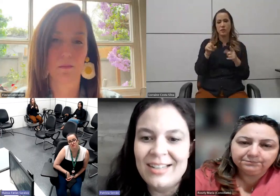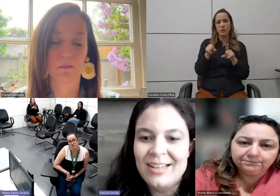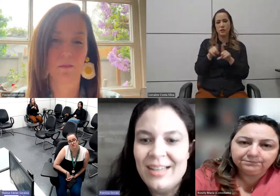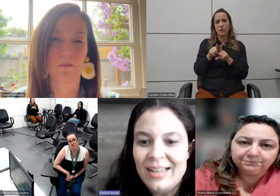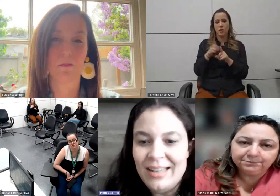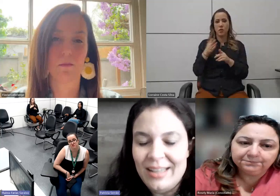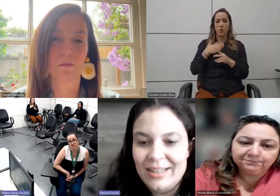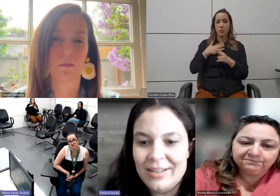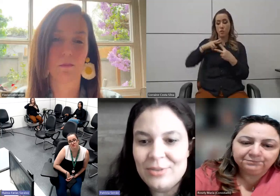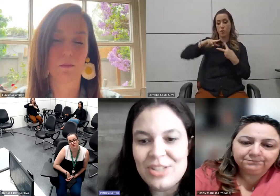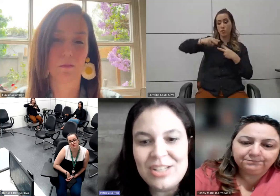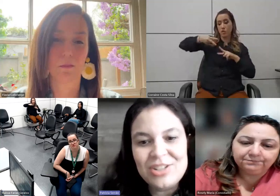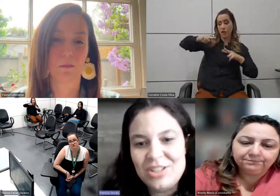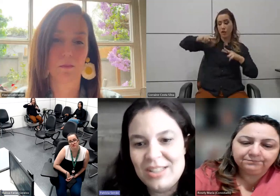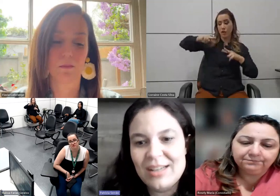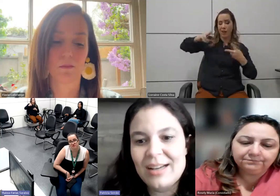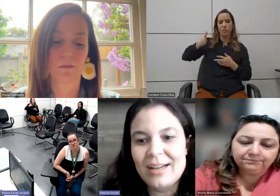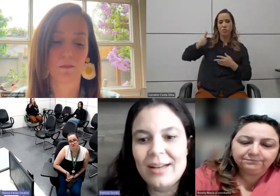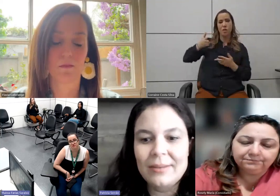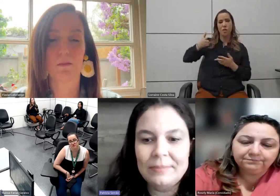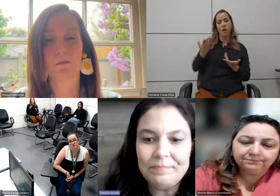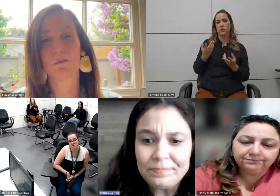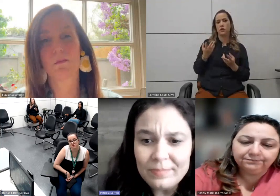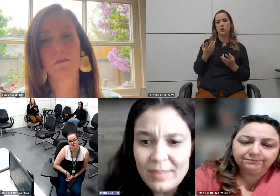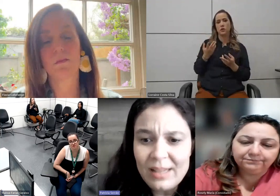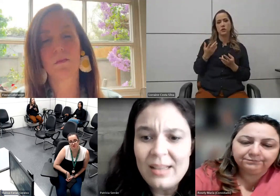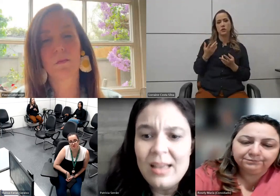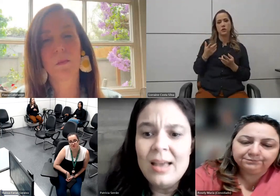genética e eu já tinha,